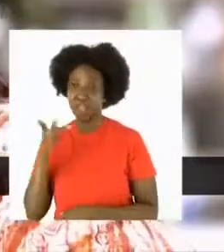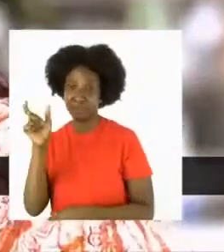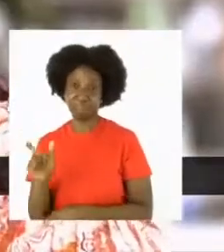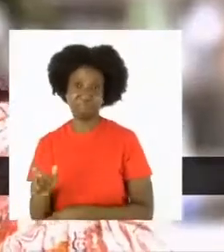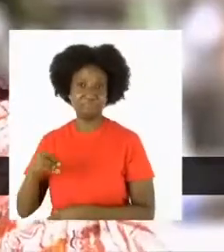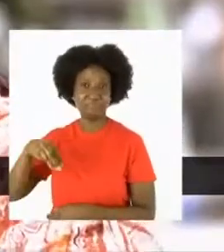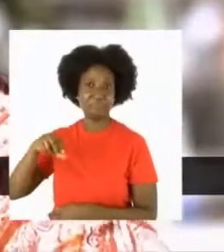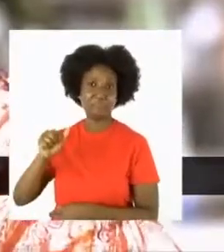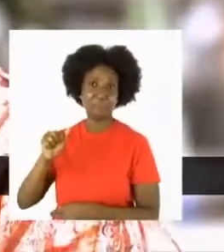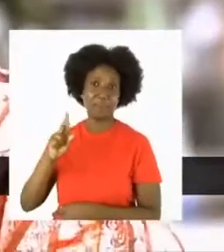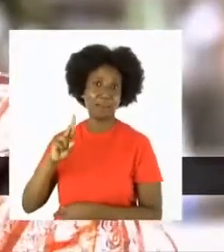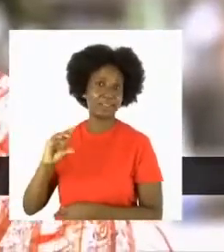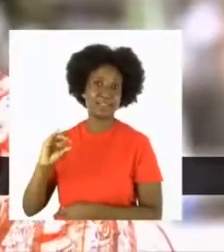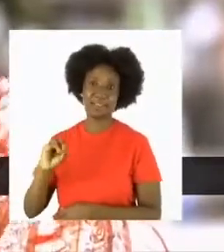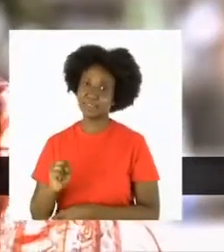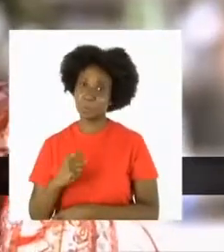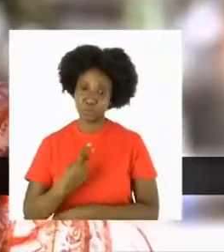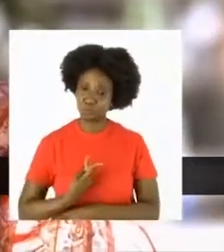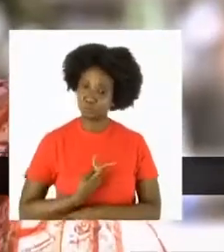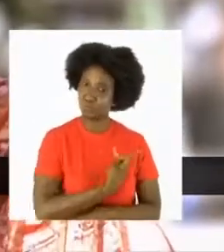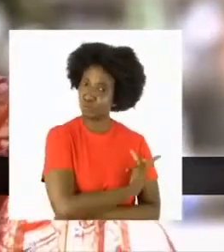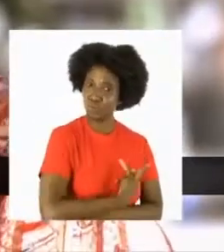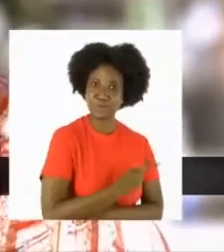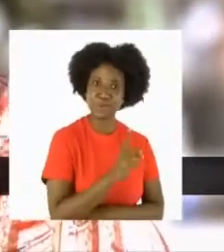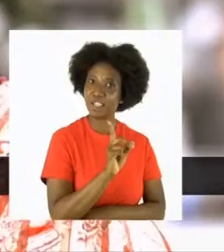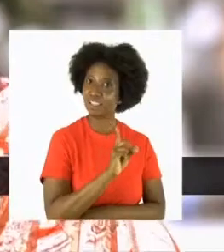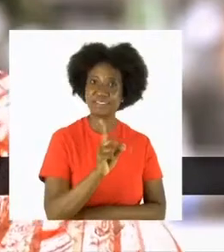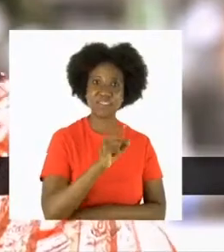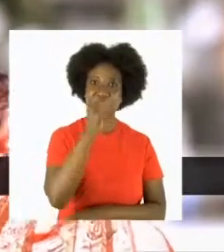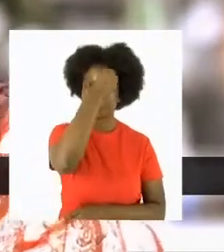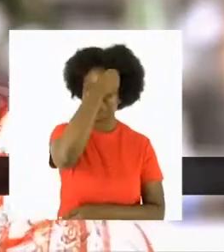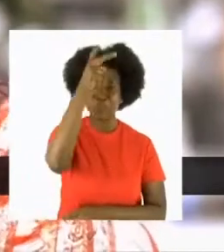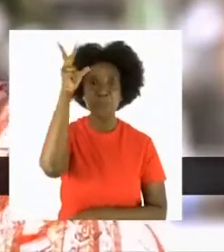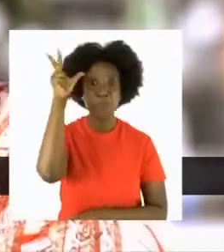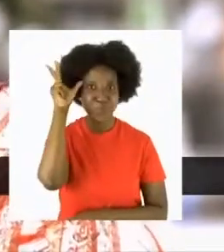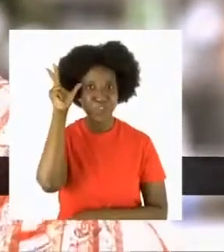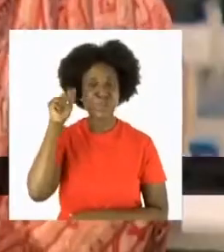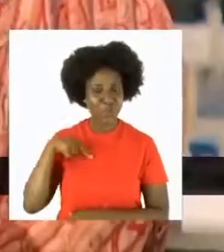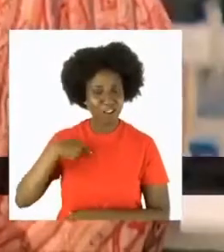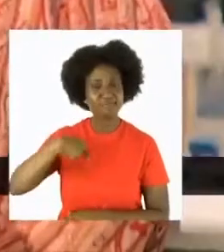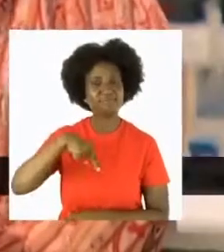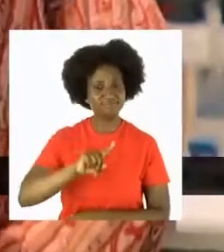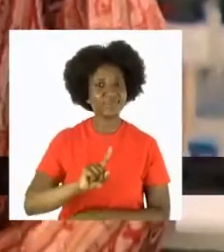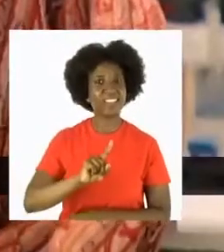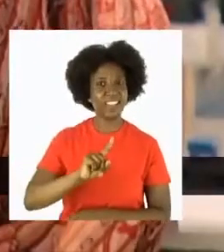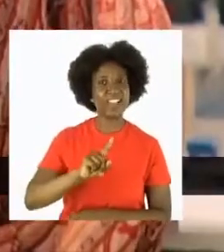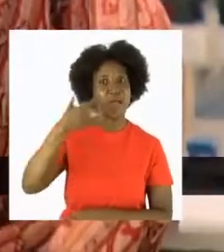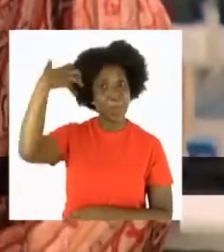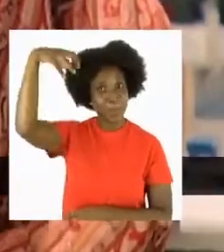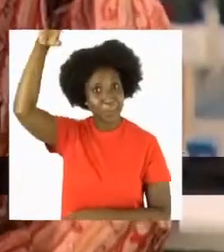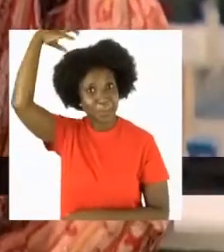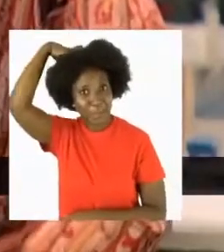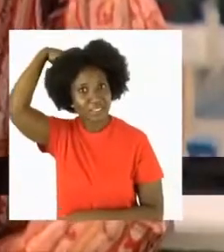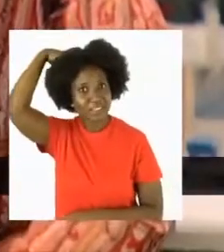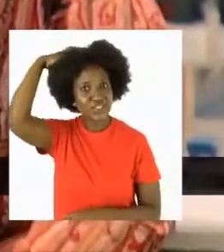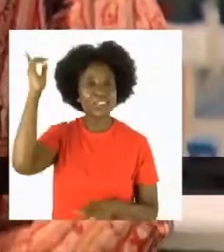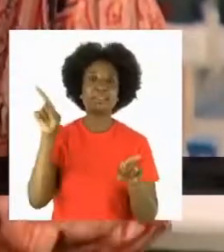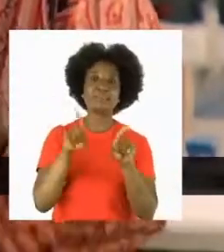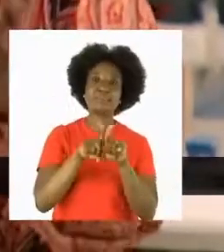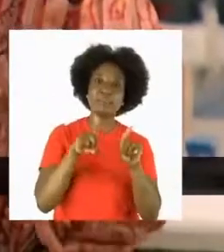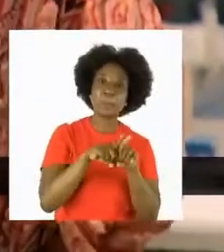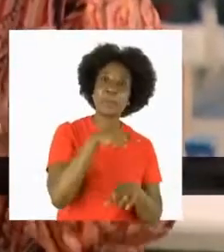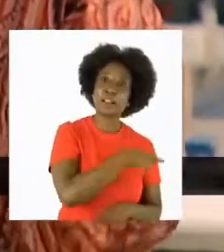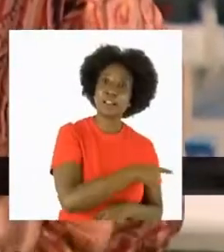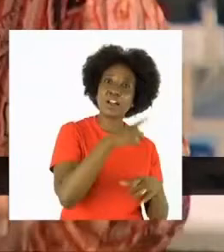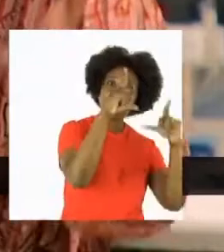né? Mas com a gente não. Vai falar com a prefeitura, porque vai estar lá a Benedita da Silva, vai estar lá a enfermeira Rejane